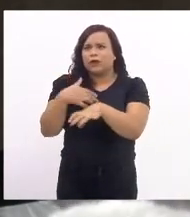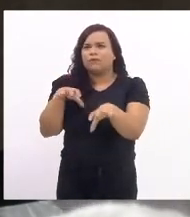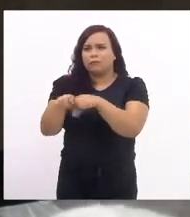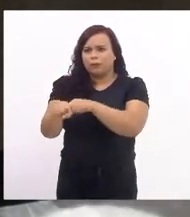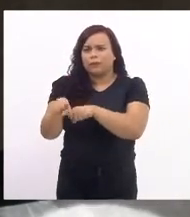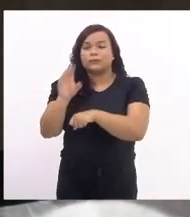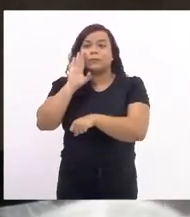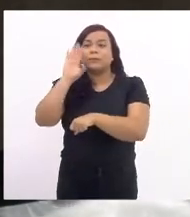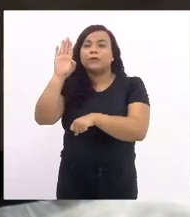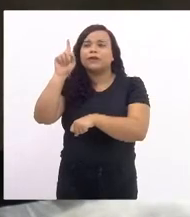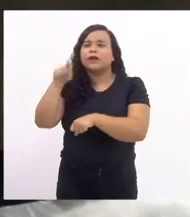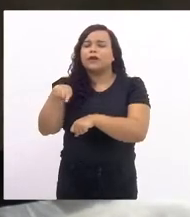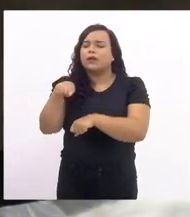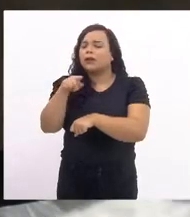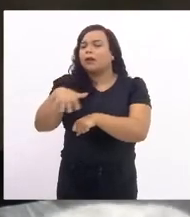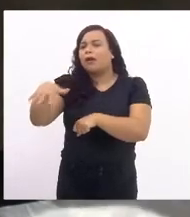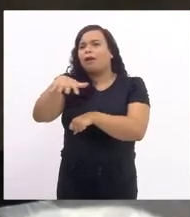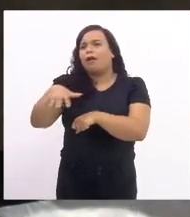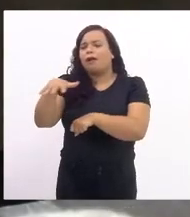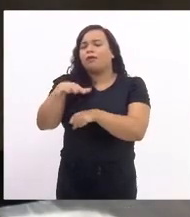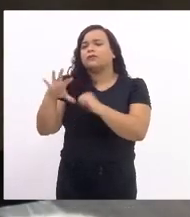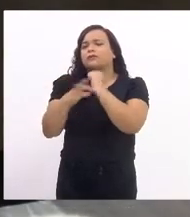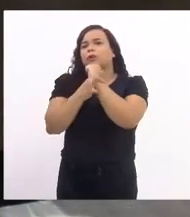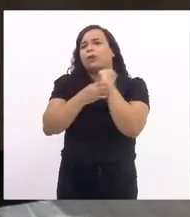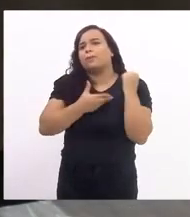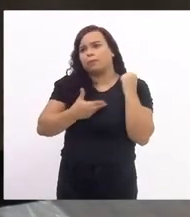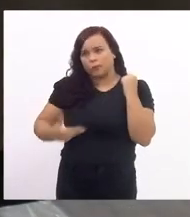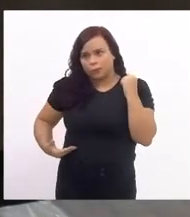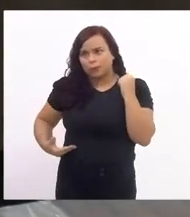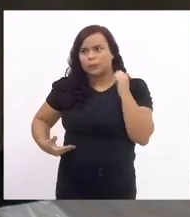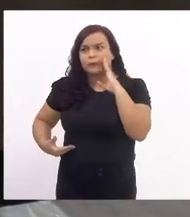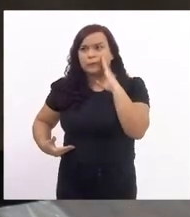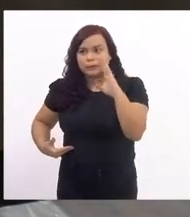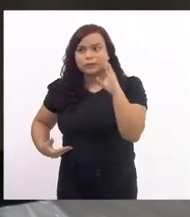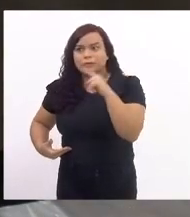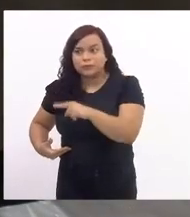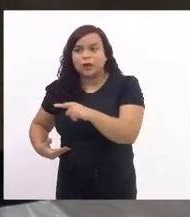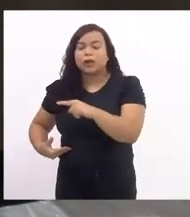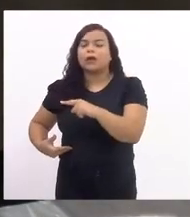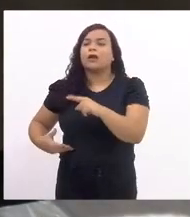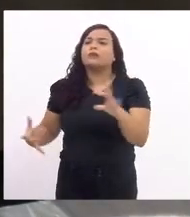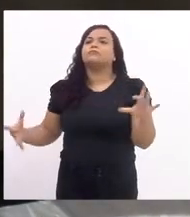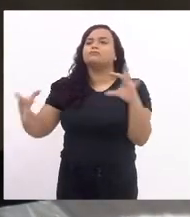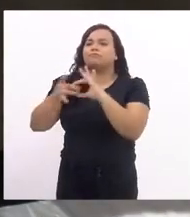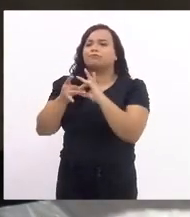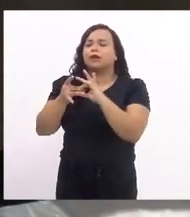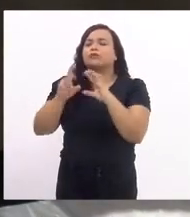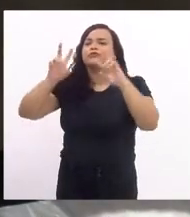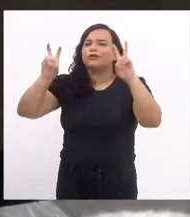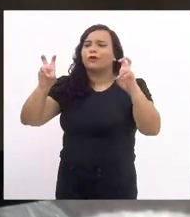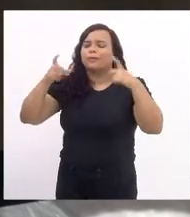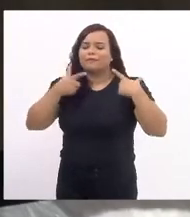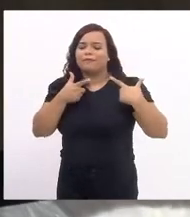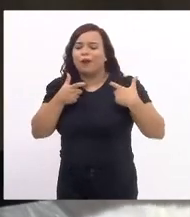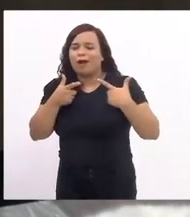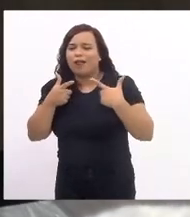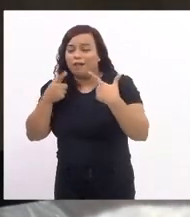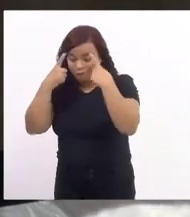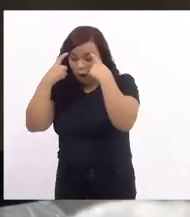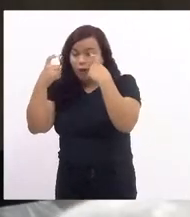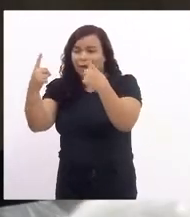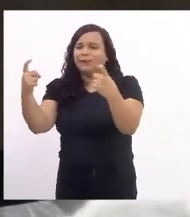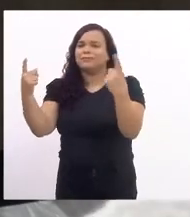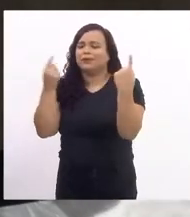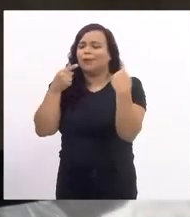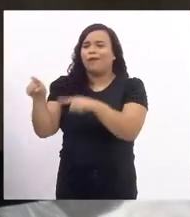daqueles da área da segurança pública, que tratam diretamente com a questão da violência contra a mulher, e